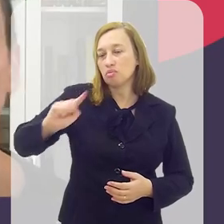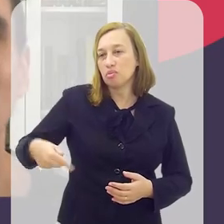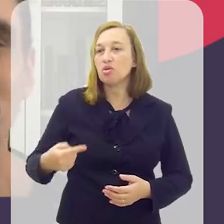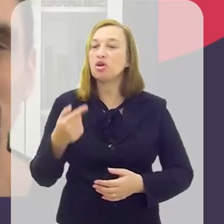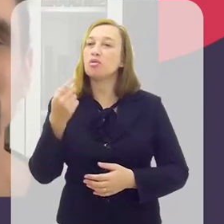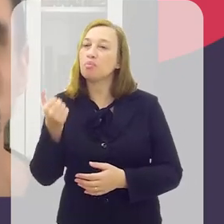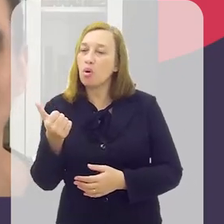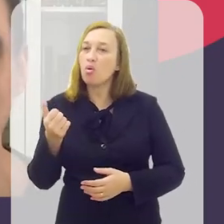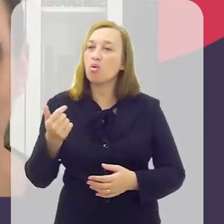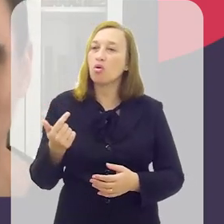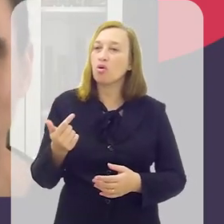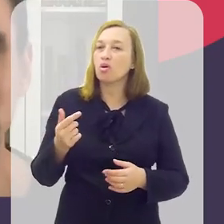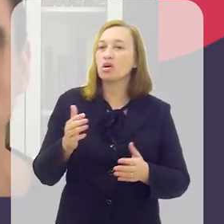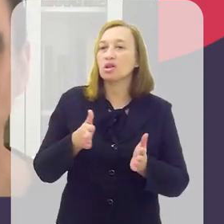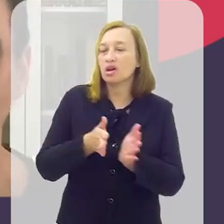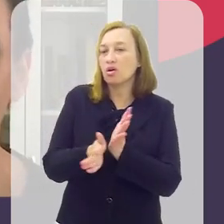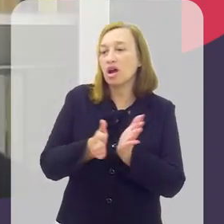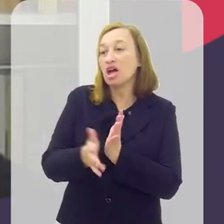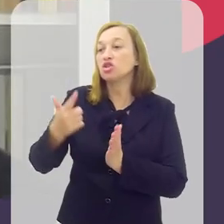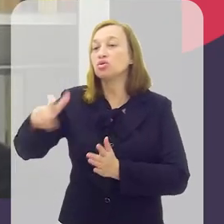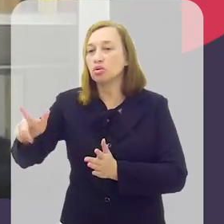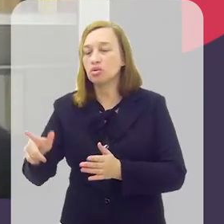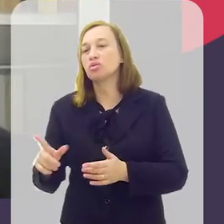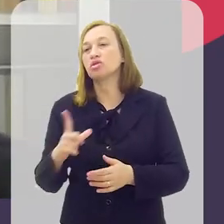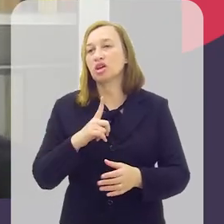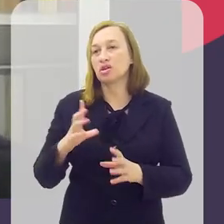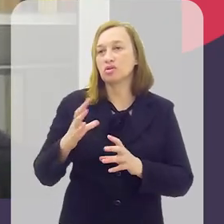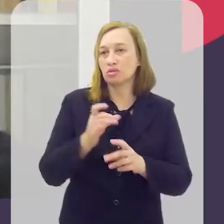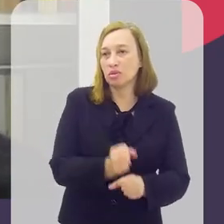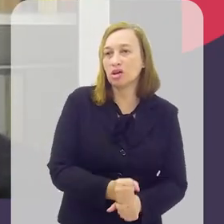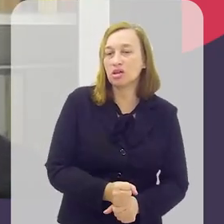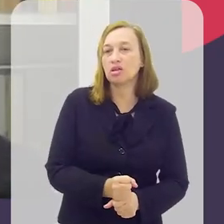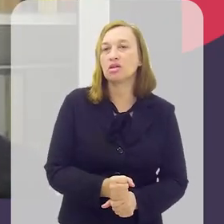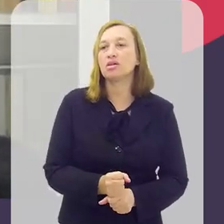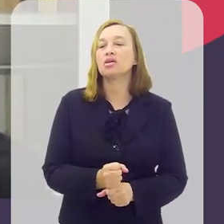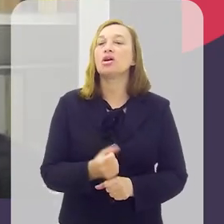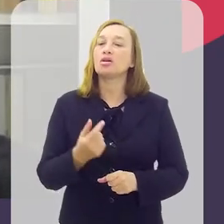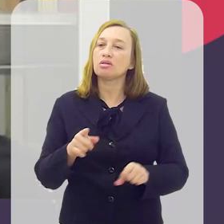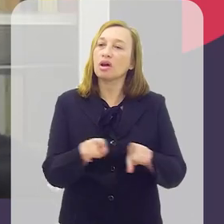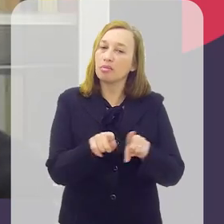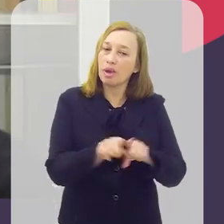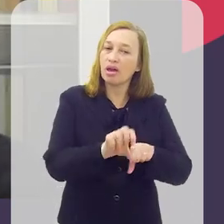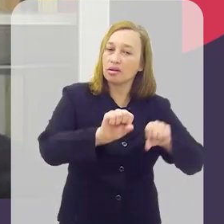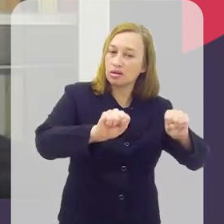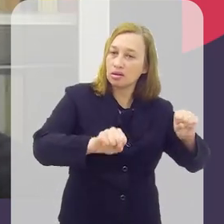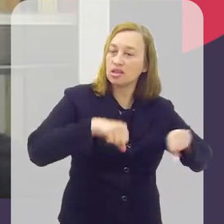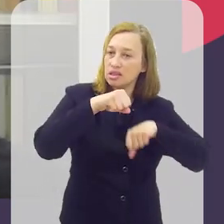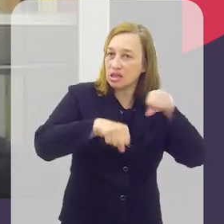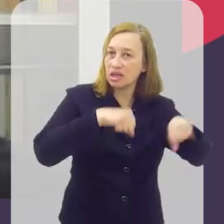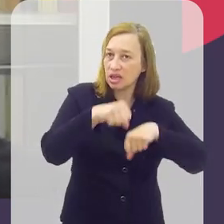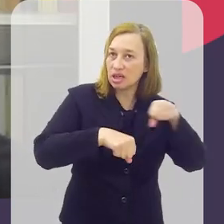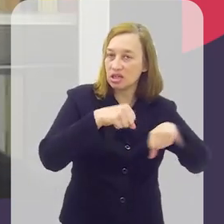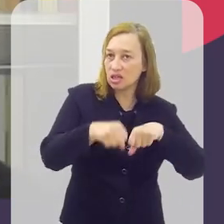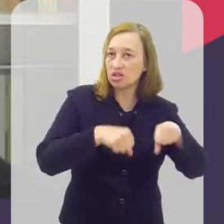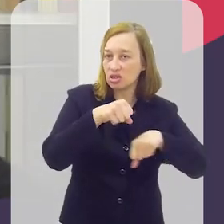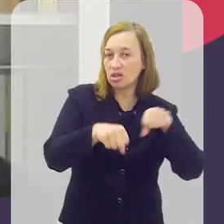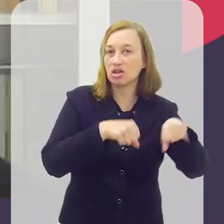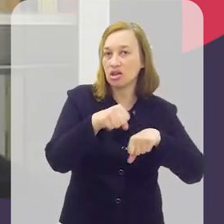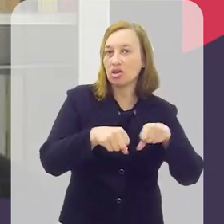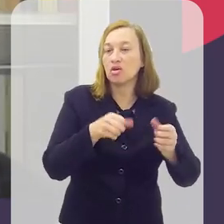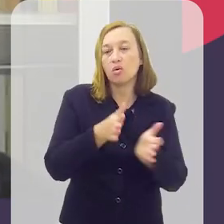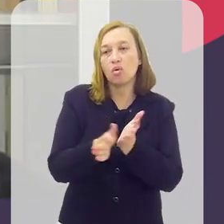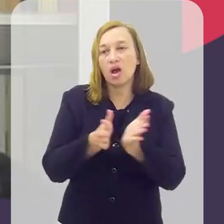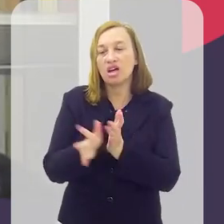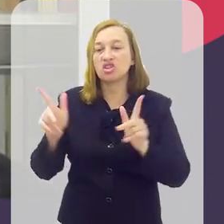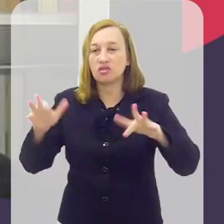custos, eu acho que foi mais ou menos por aí também que eu encontrei, mas lembrando que, como eu peguei também de ciclistas, os gastos são um pouquinho diferentes, então, acho que,